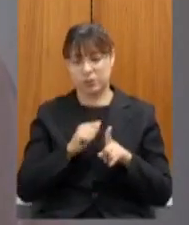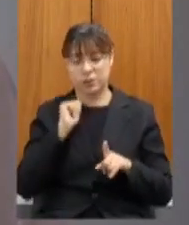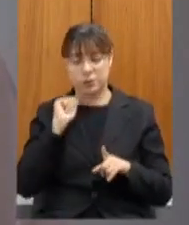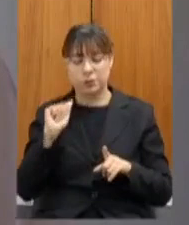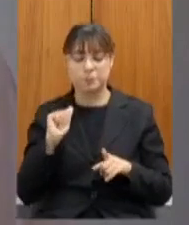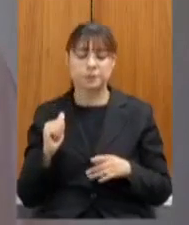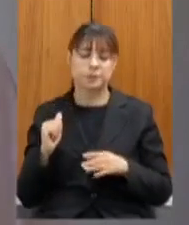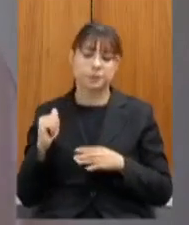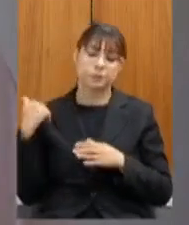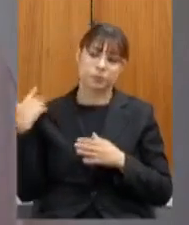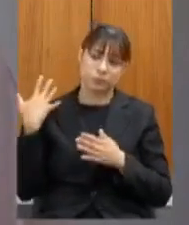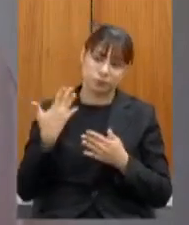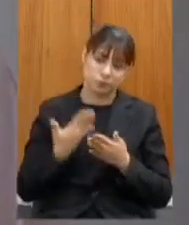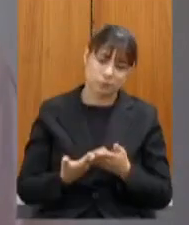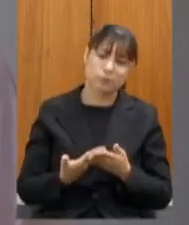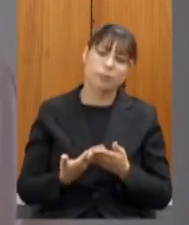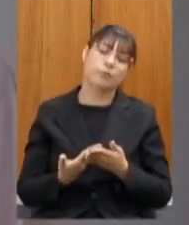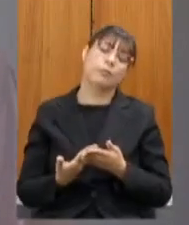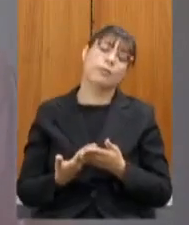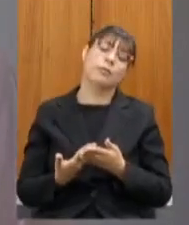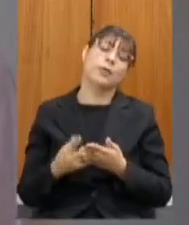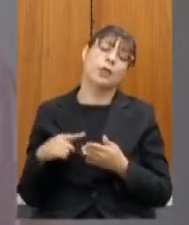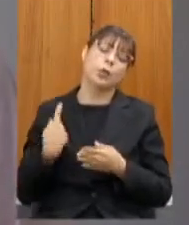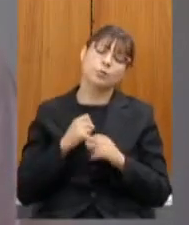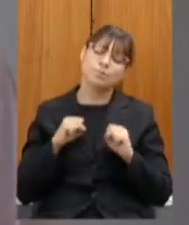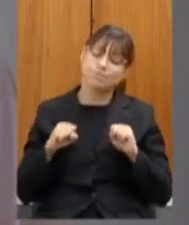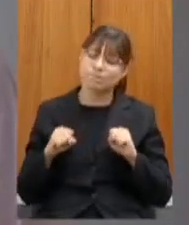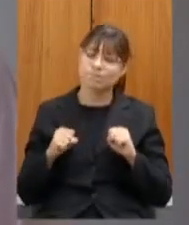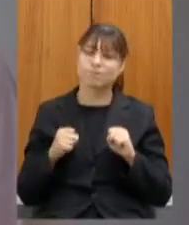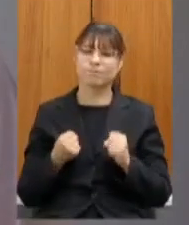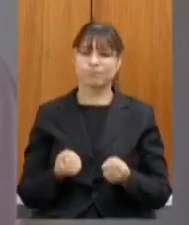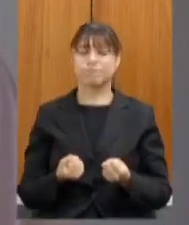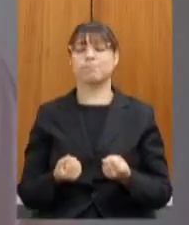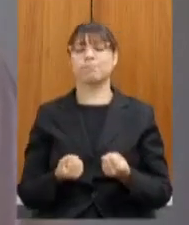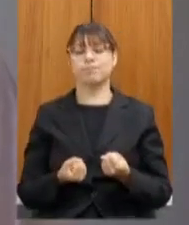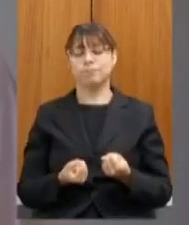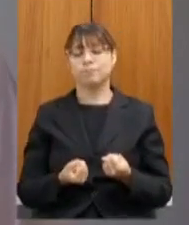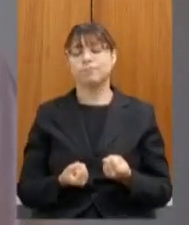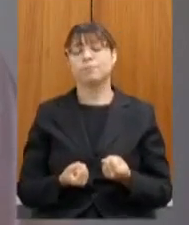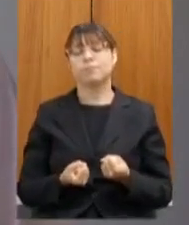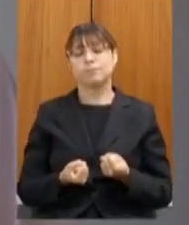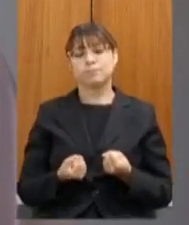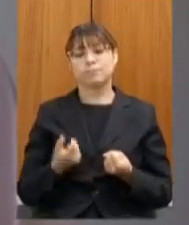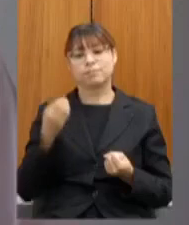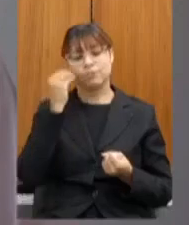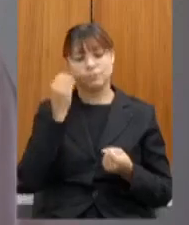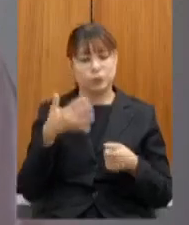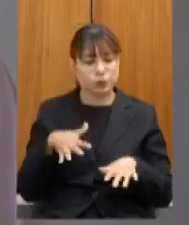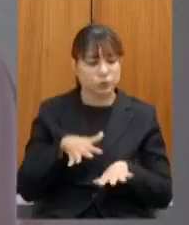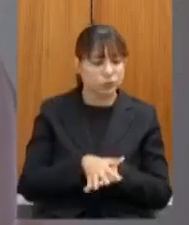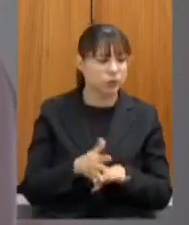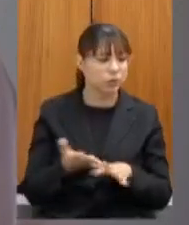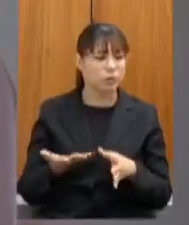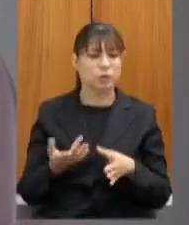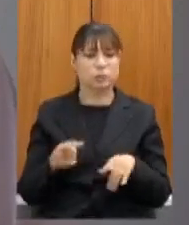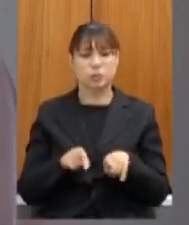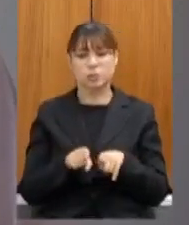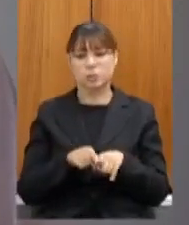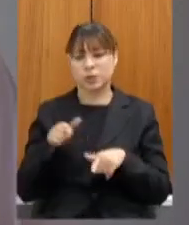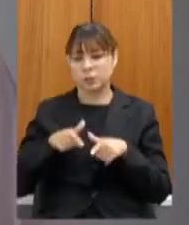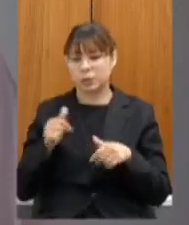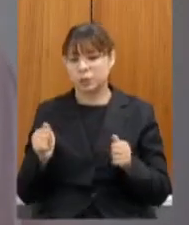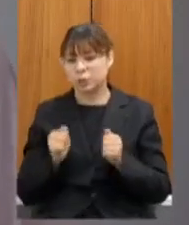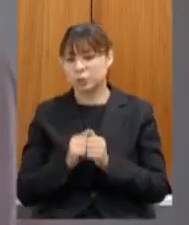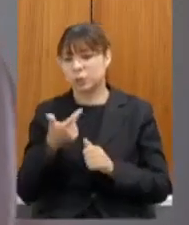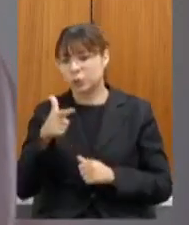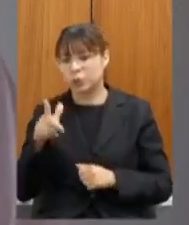até agora nós contamos um esforço bastante grande de inclusão e de trabalho com as universidades a gente tem